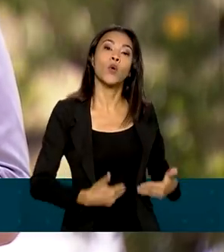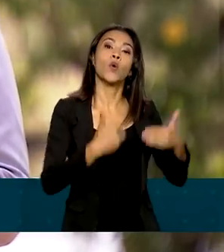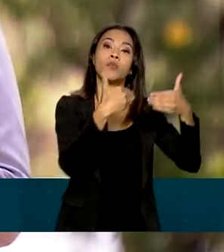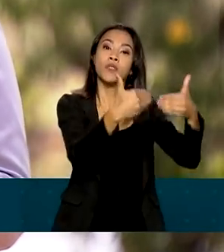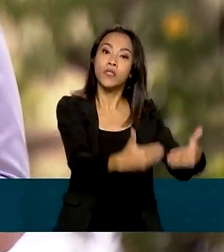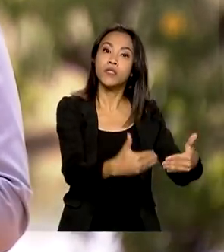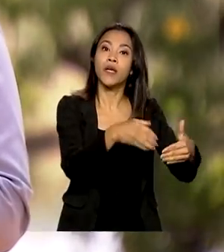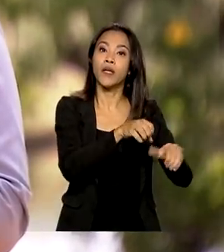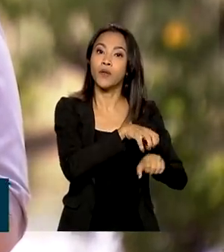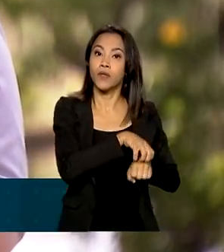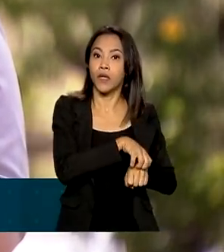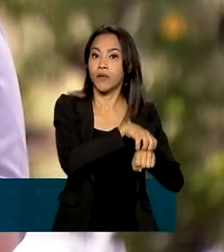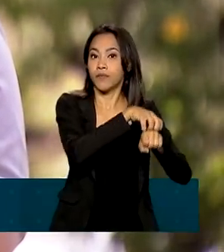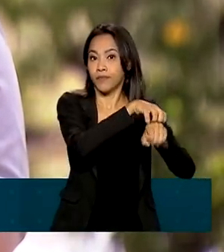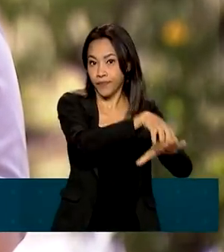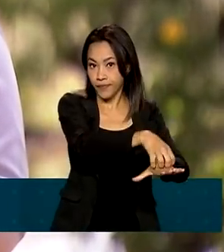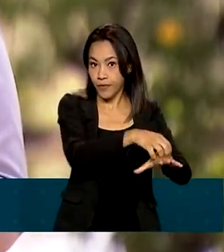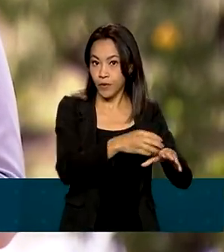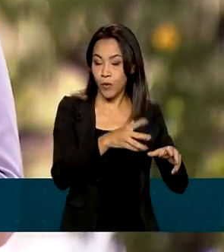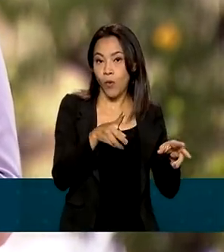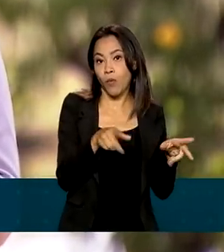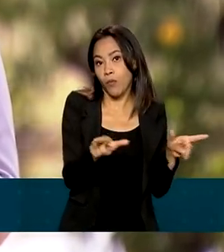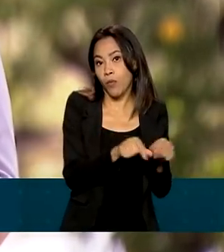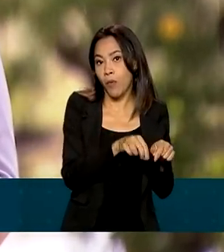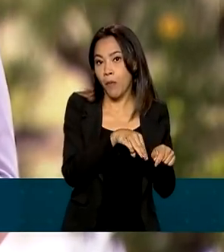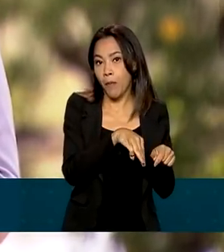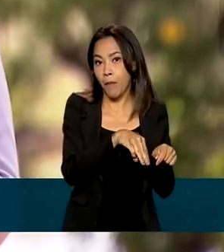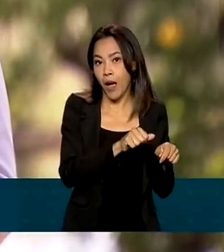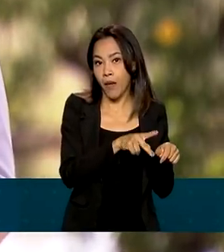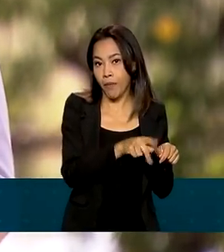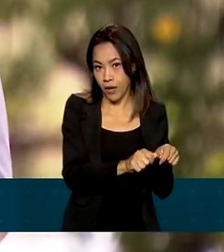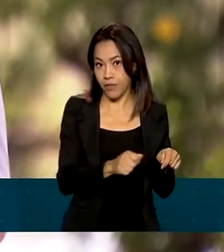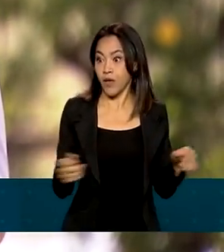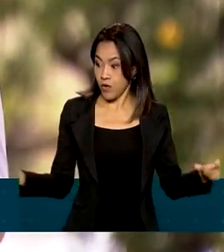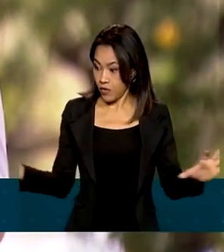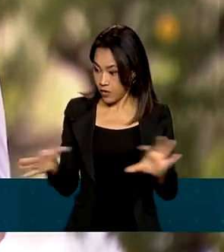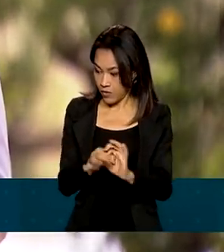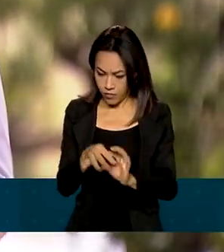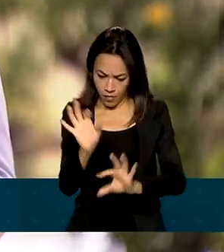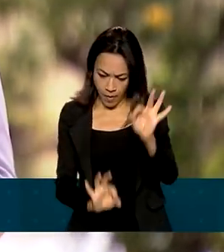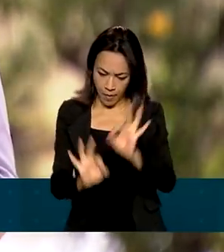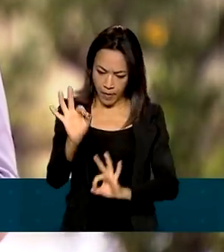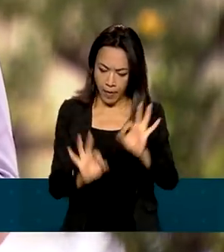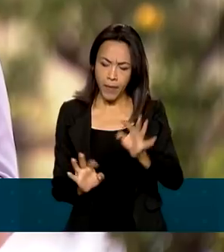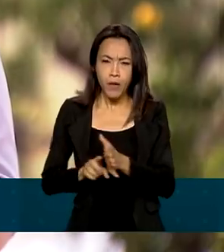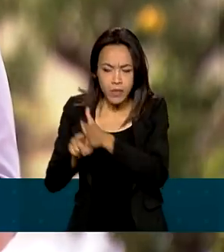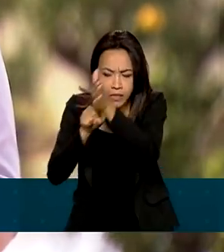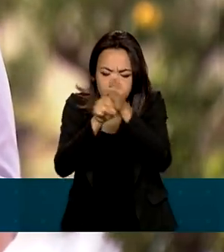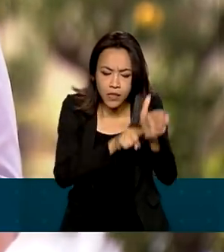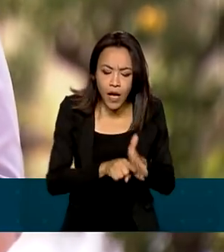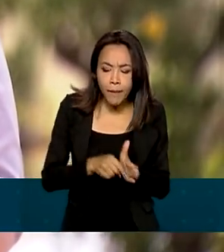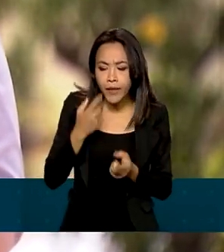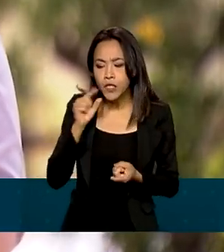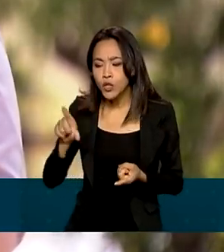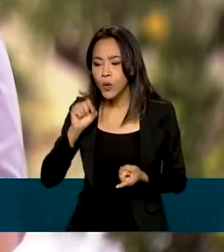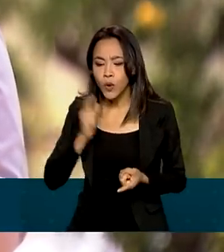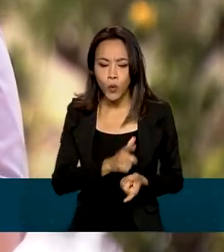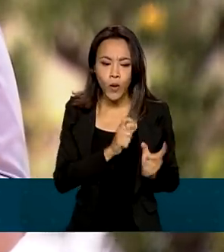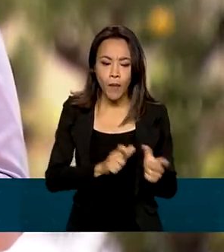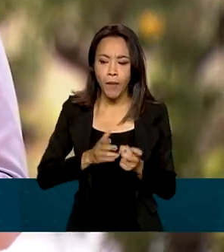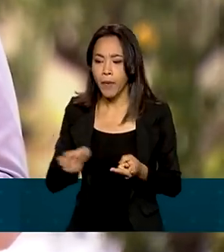Abastecimento, lançou o projeto Experiências do Brasil Rural, com elaboração de estudos para a escolha dos roteiros e